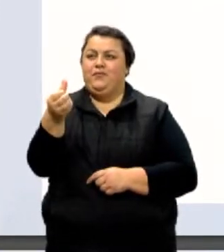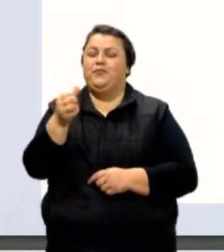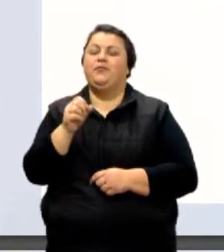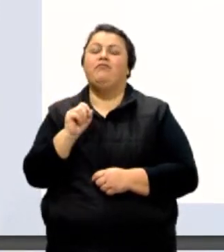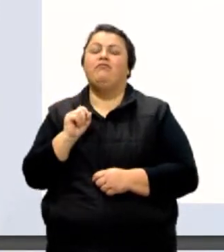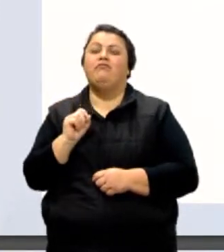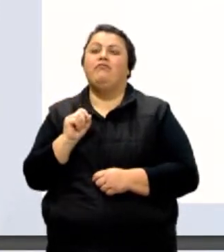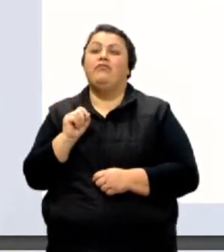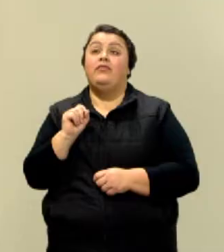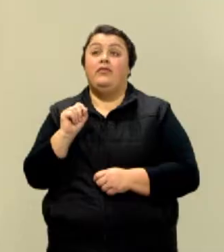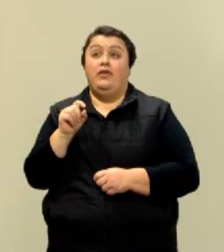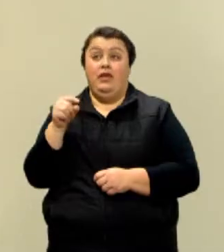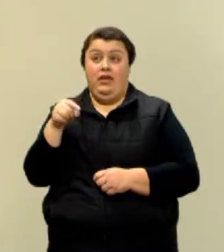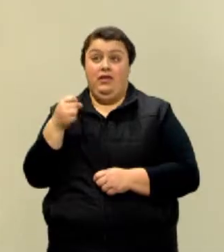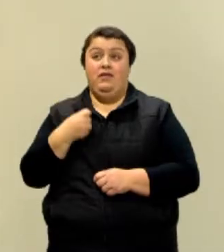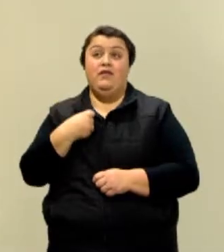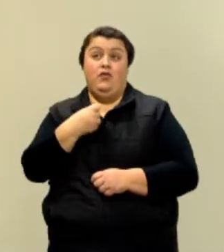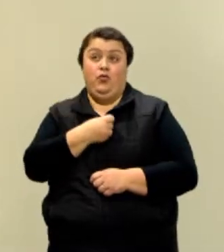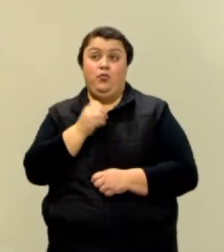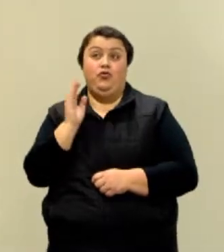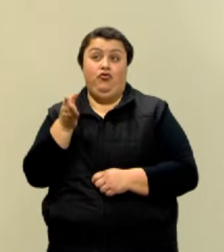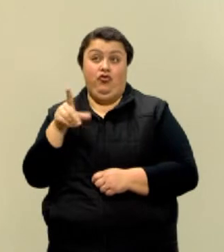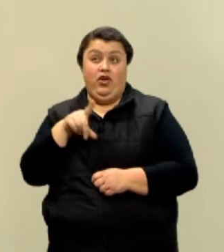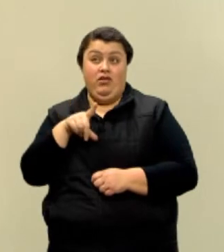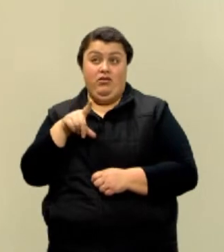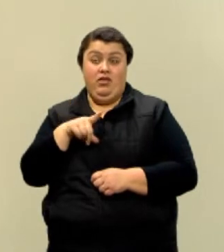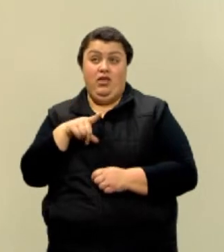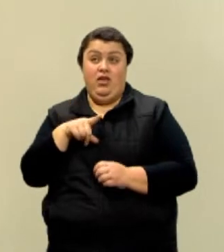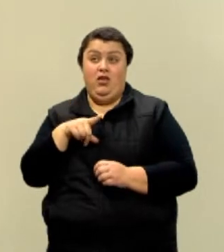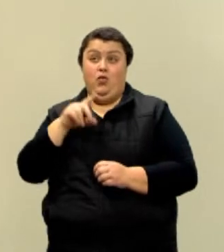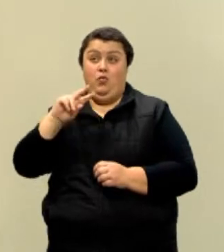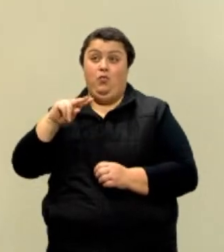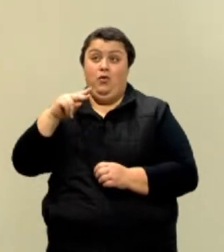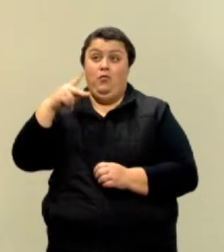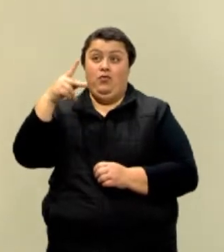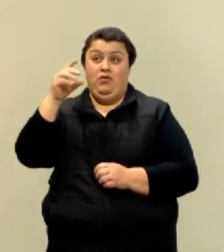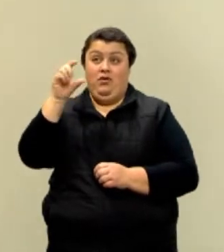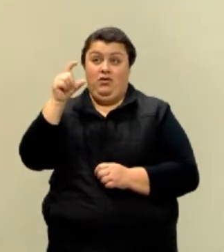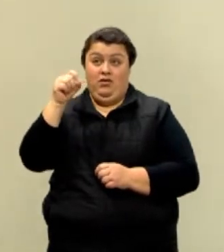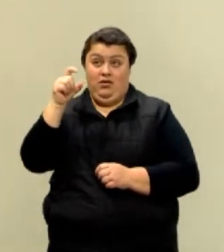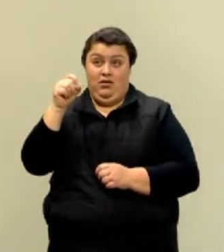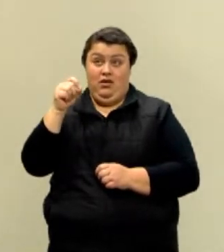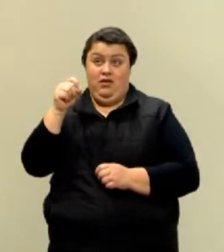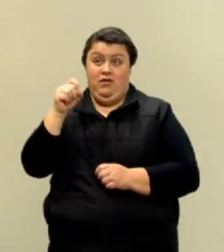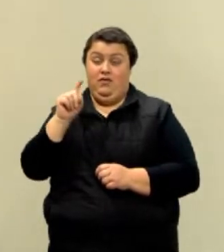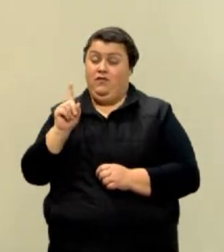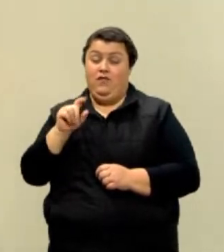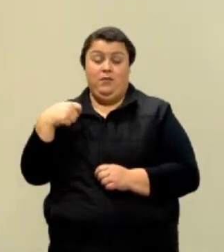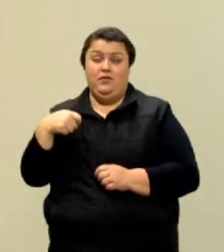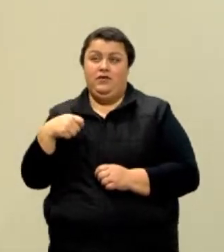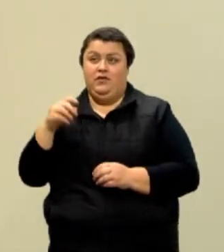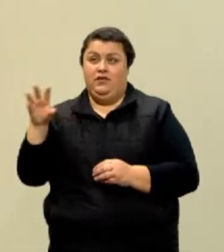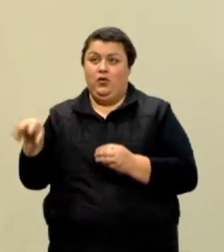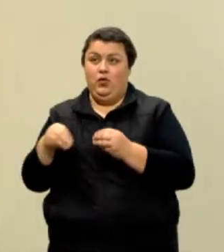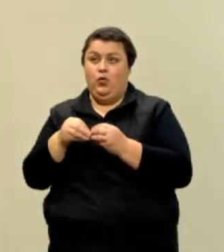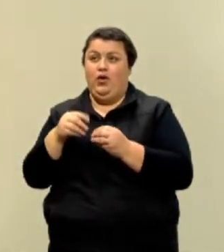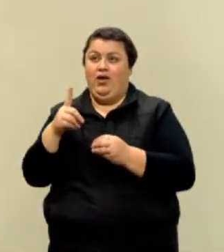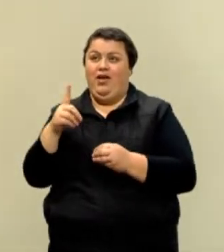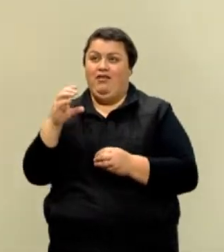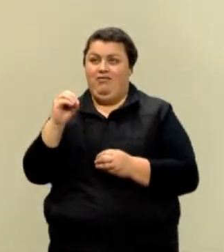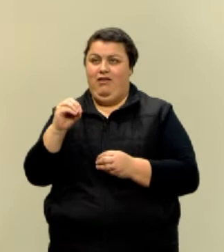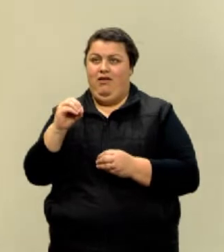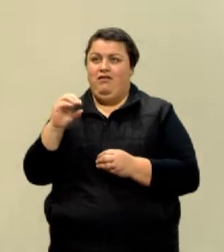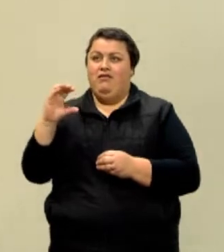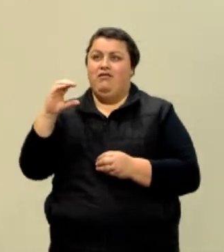Pessoal, esse aqui já tem uma potência de 10, não vai precisar colocar 10 na 0, tá? A gente já parte com essa